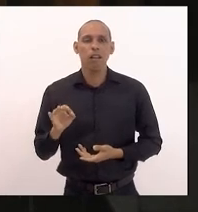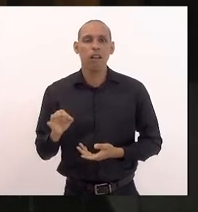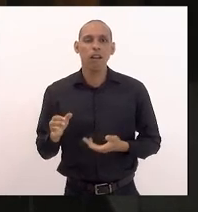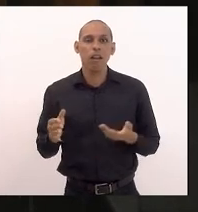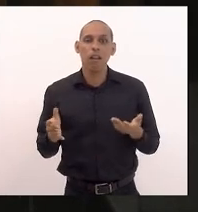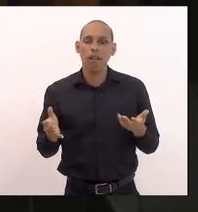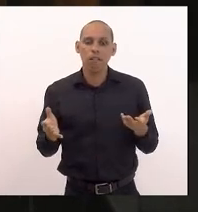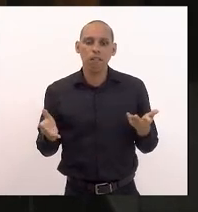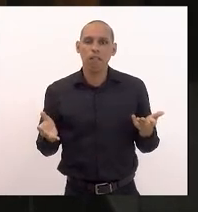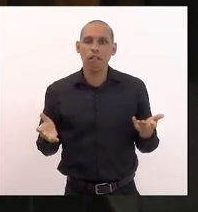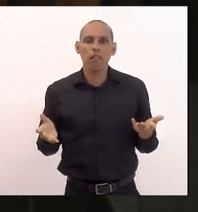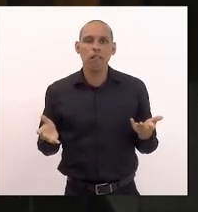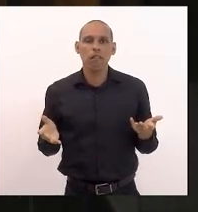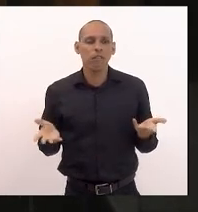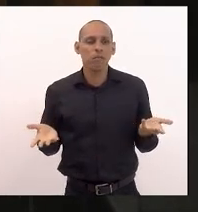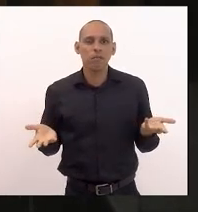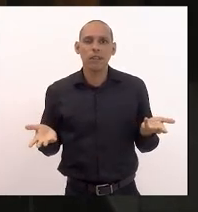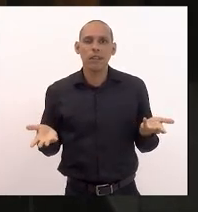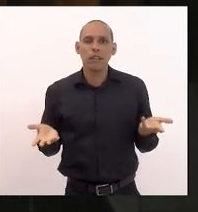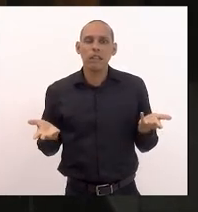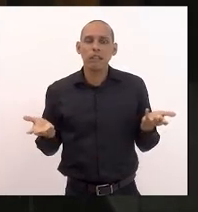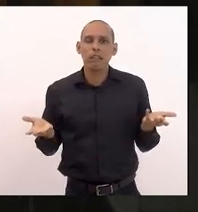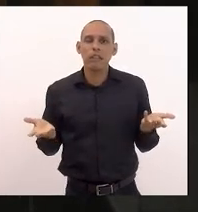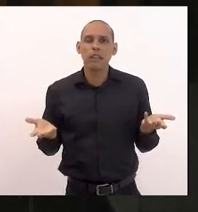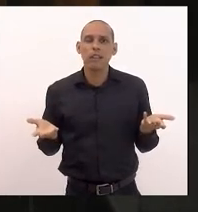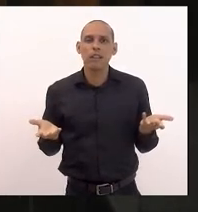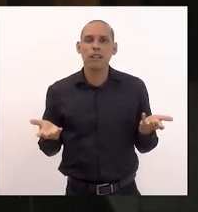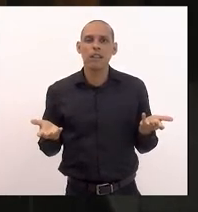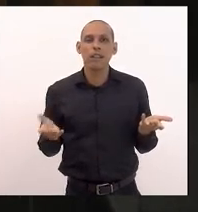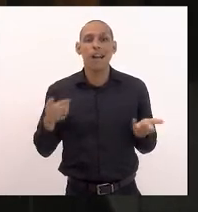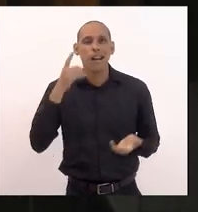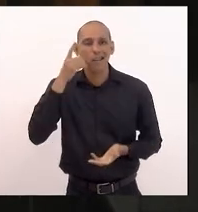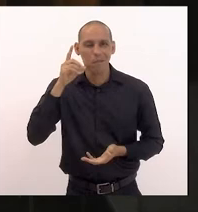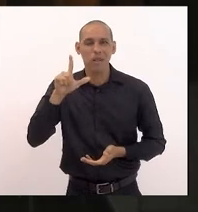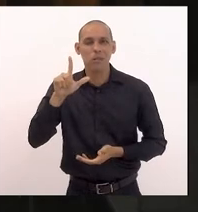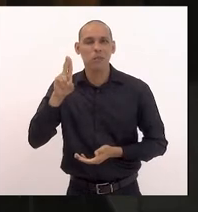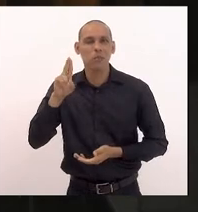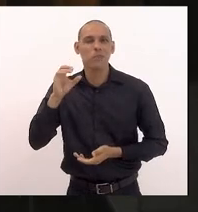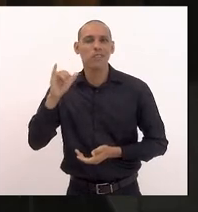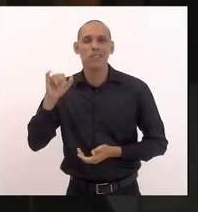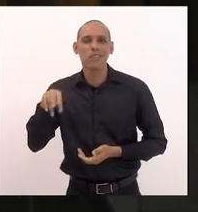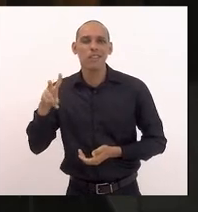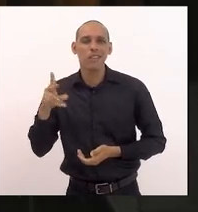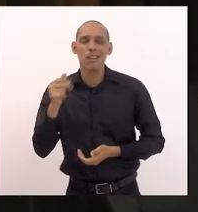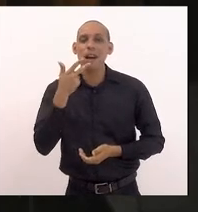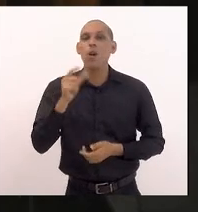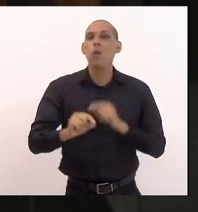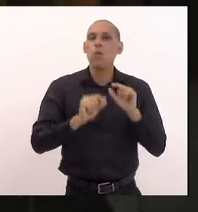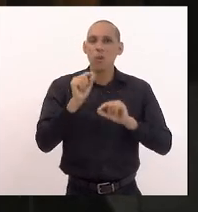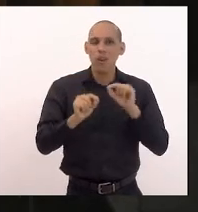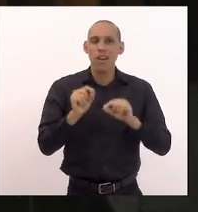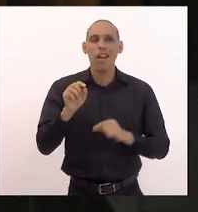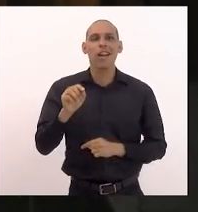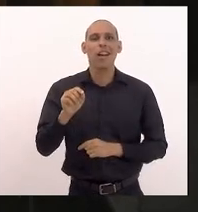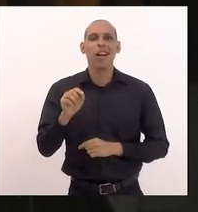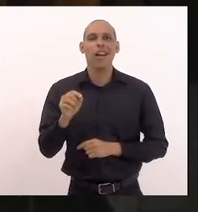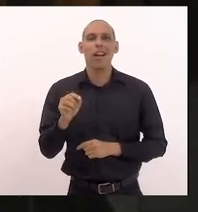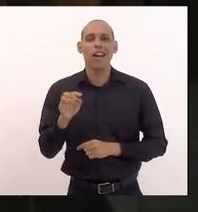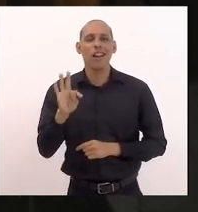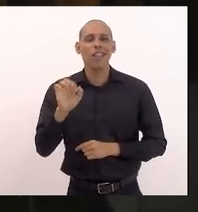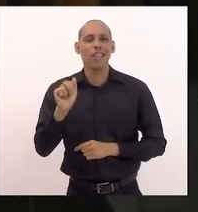algo ainda há pouco a deputada Lucinha falou que a tarifa do